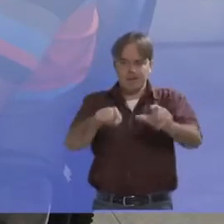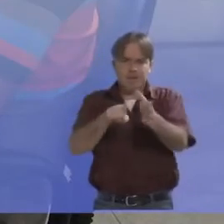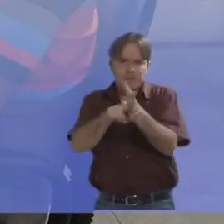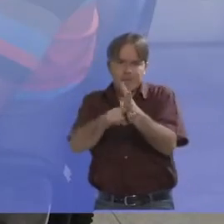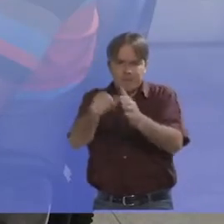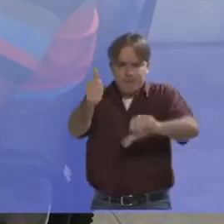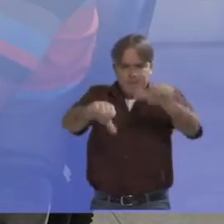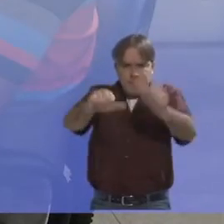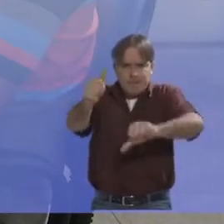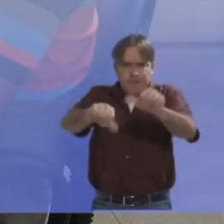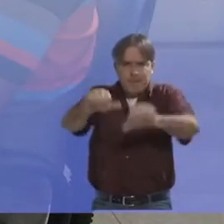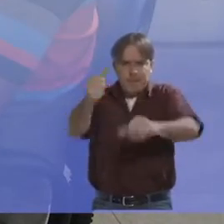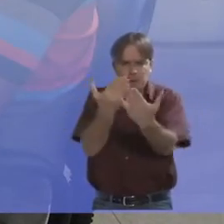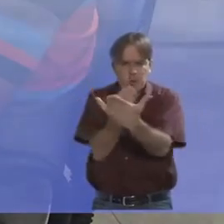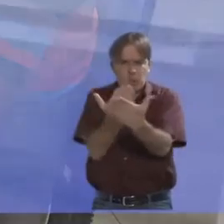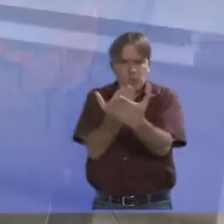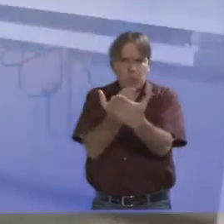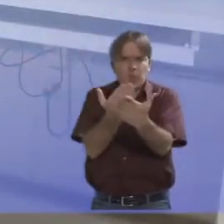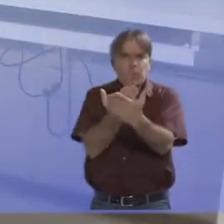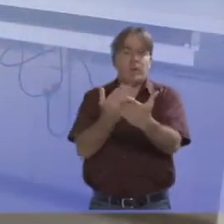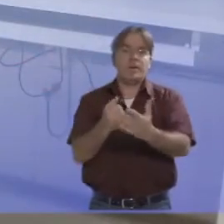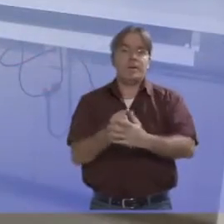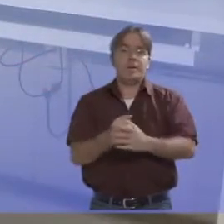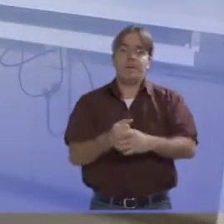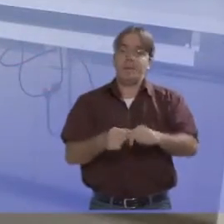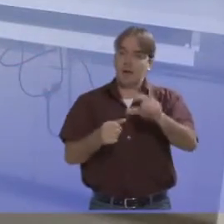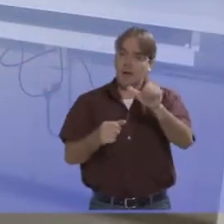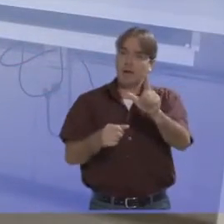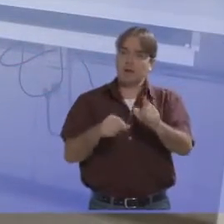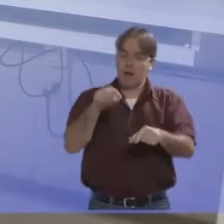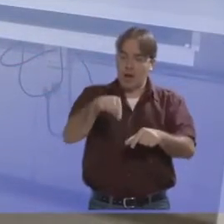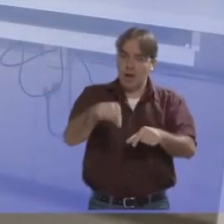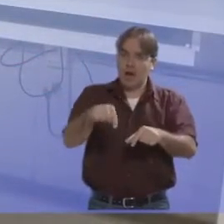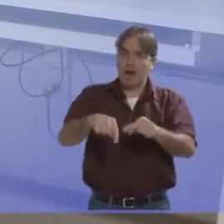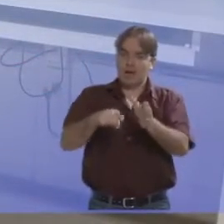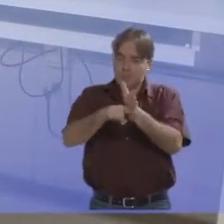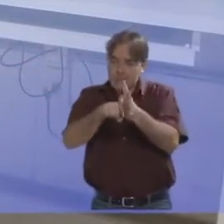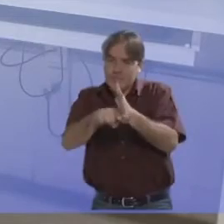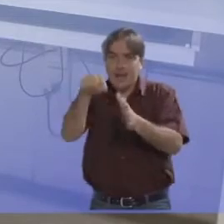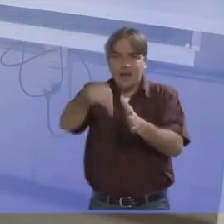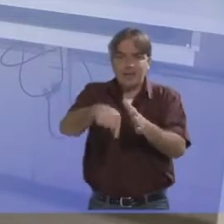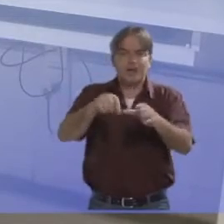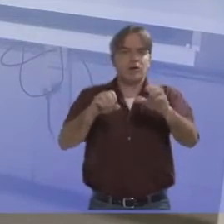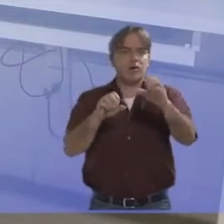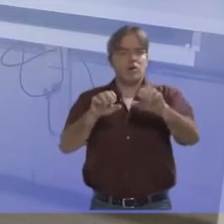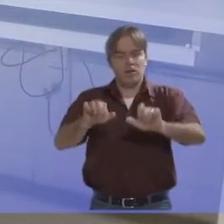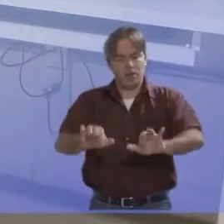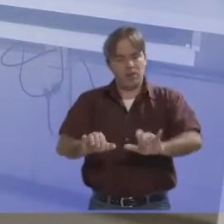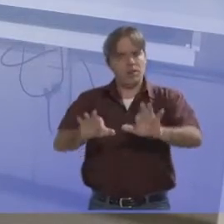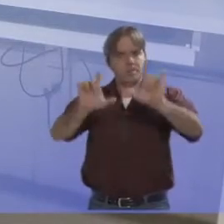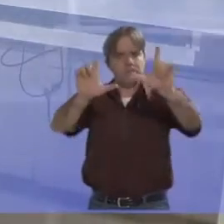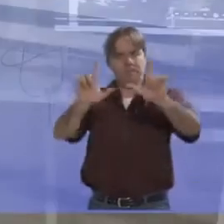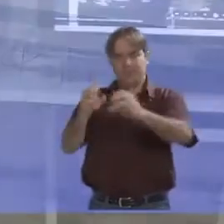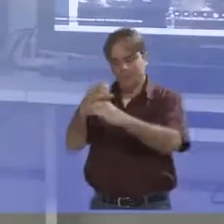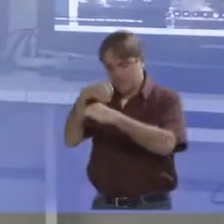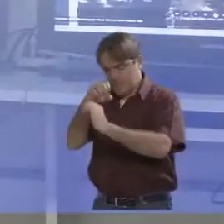obtidos no campo são trazidas para cá. Então, a análise realmente dos dados são feitas aqui no